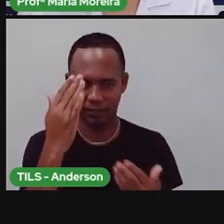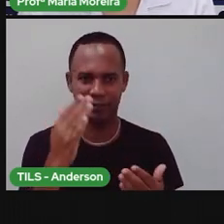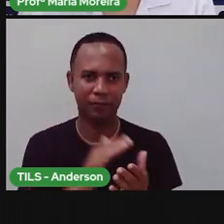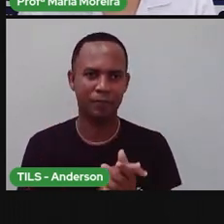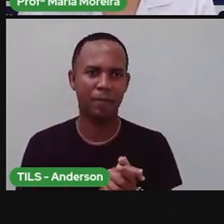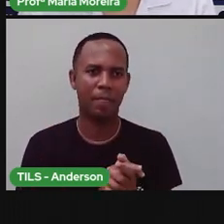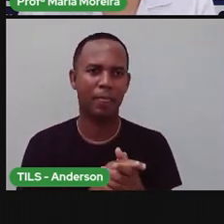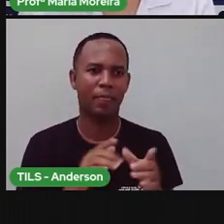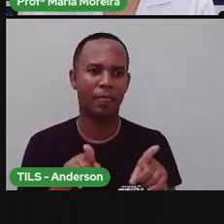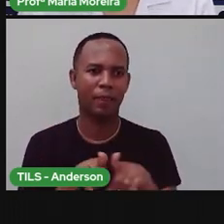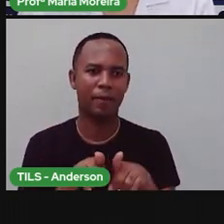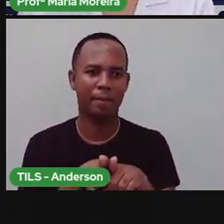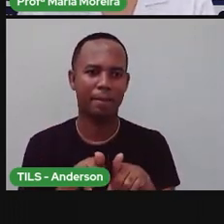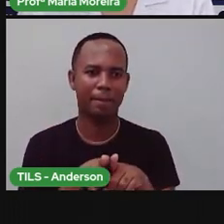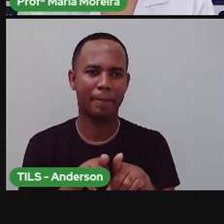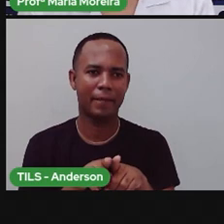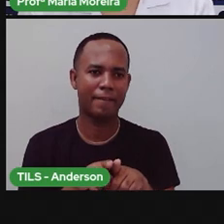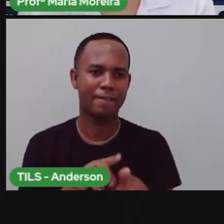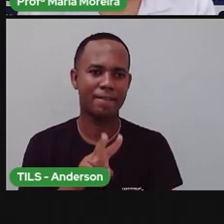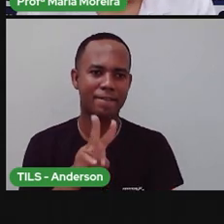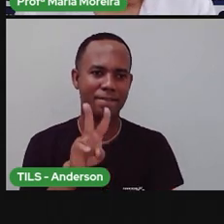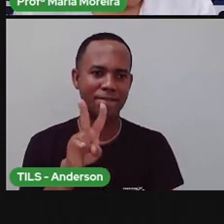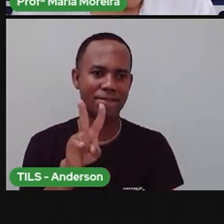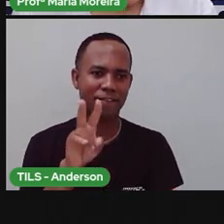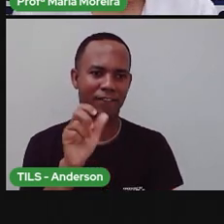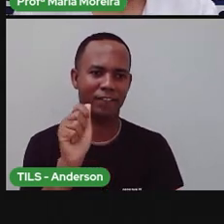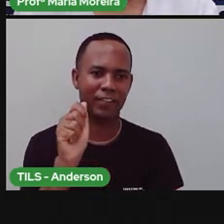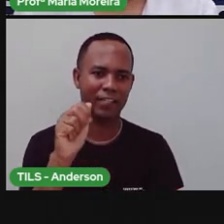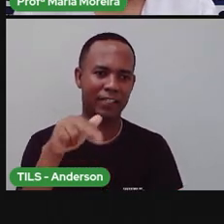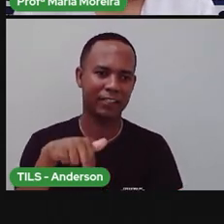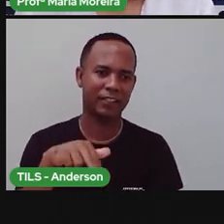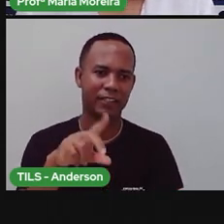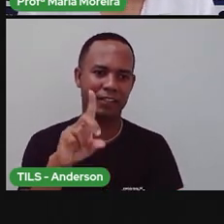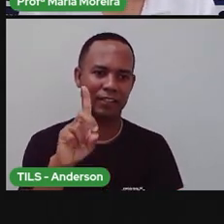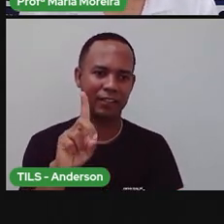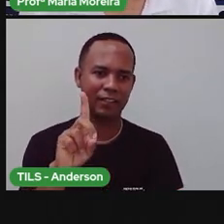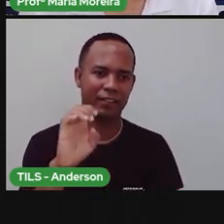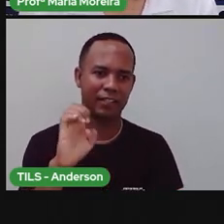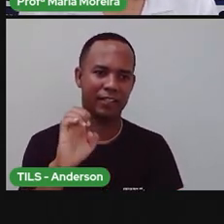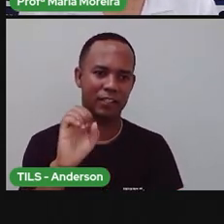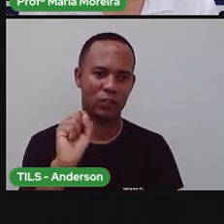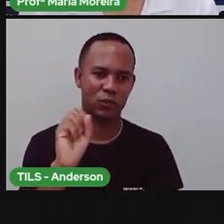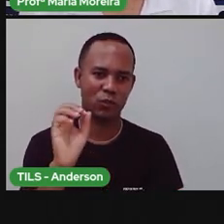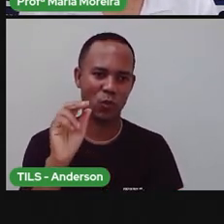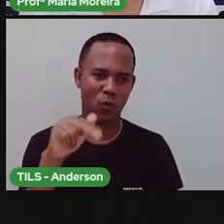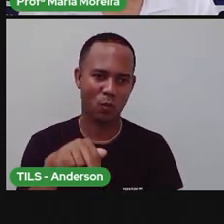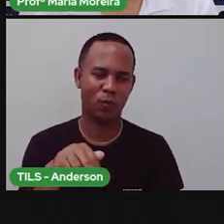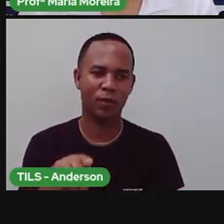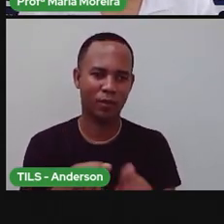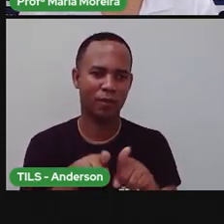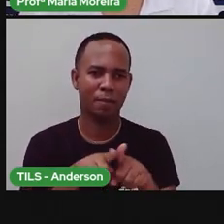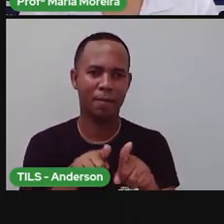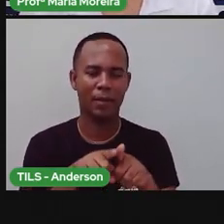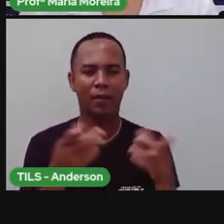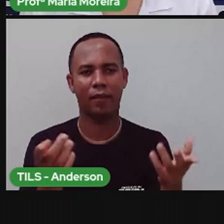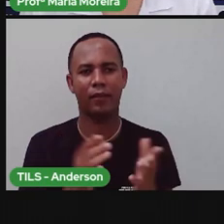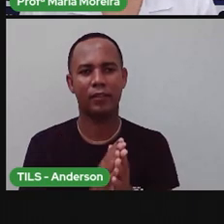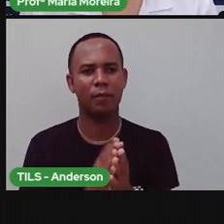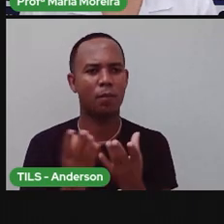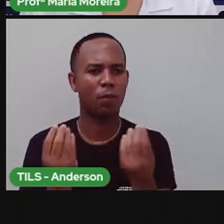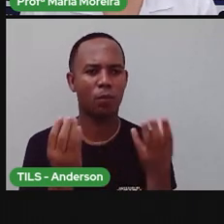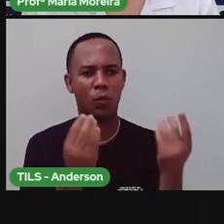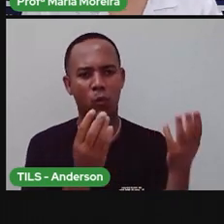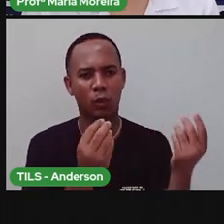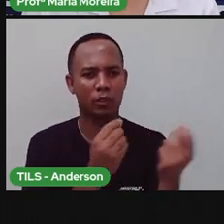Para a Vanderson Queiroz, também um beijo da escola Maria Helena Queiroz, tá? Para a Raniele Nascimento, a gente